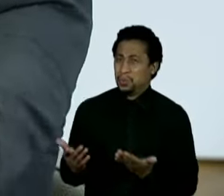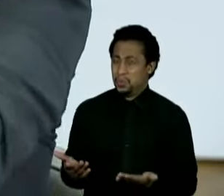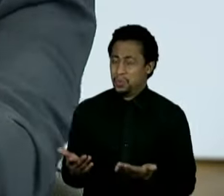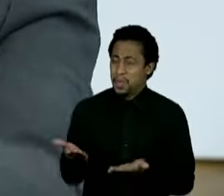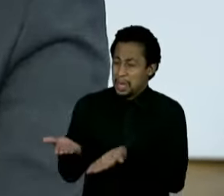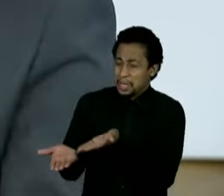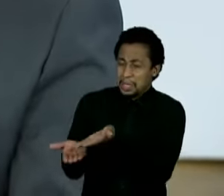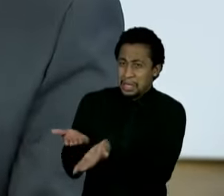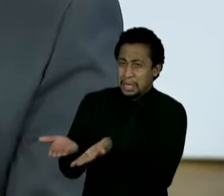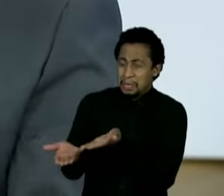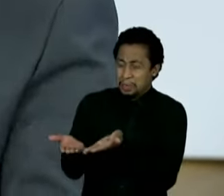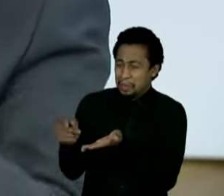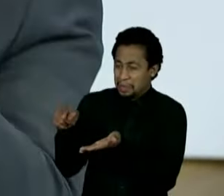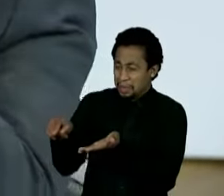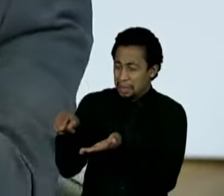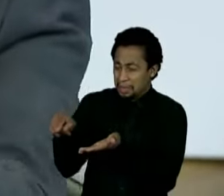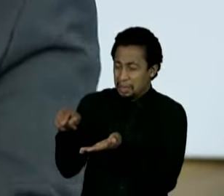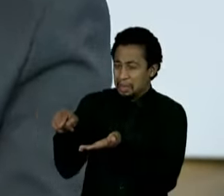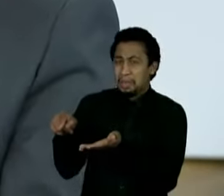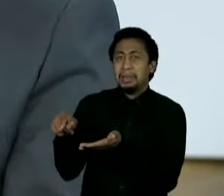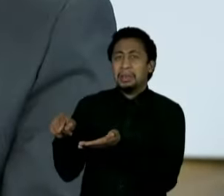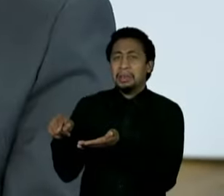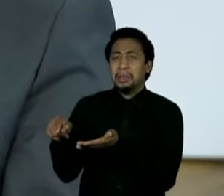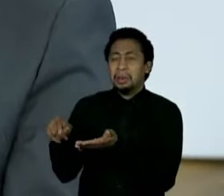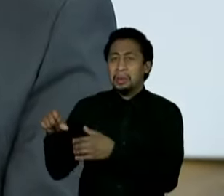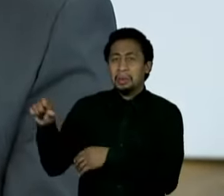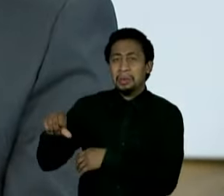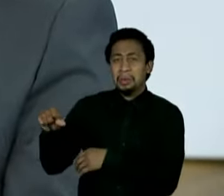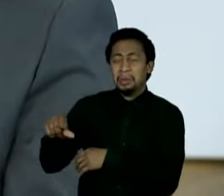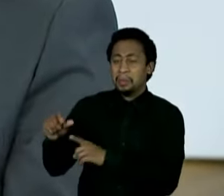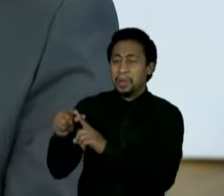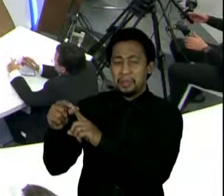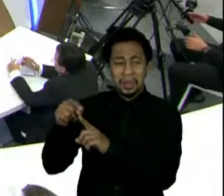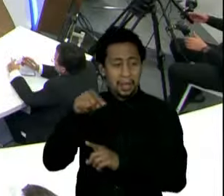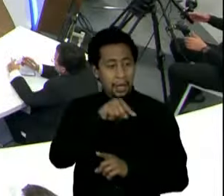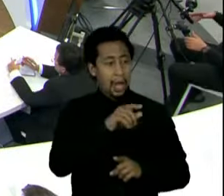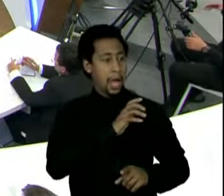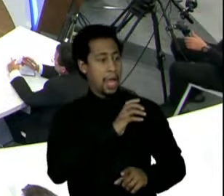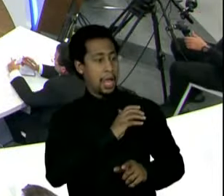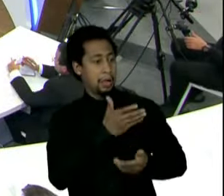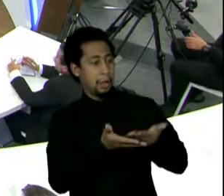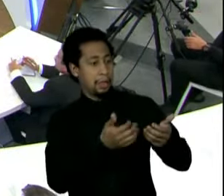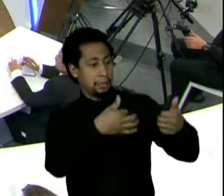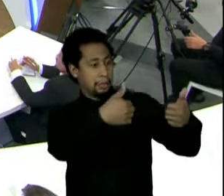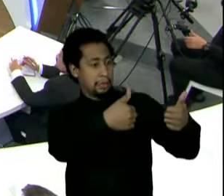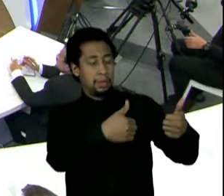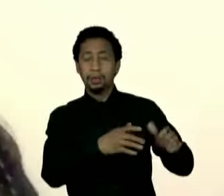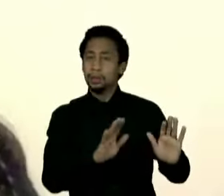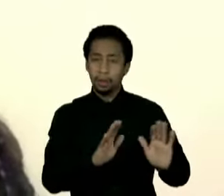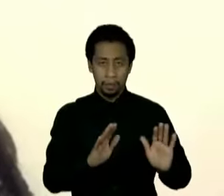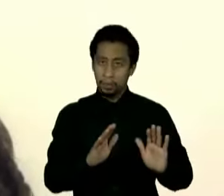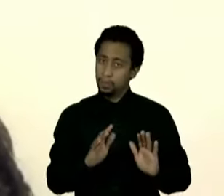mais adequado, era na periferia, onde as pessoas precisam mais da polícia. Vitória, depois o Taiguara.